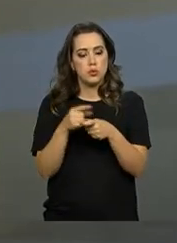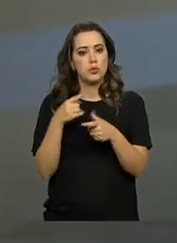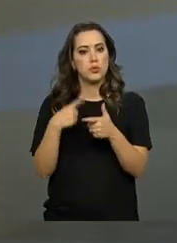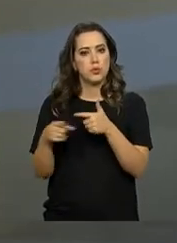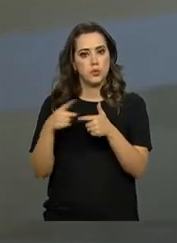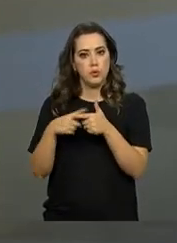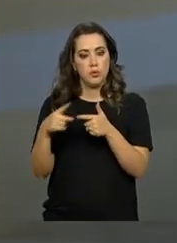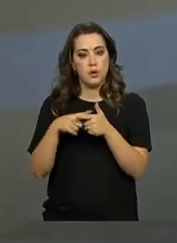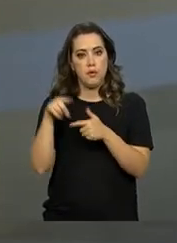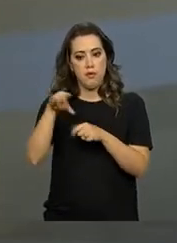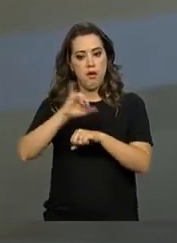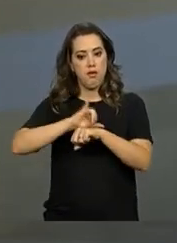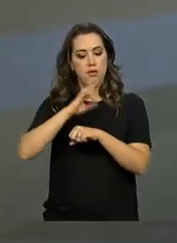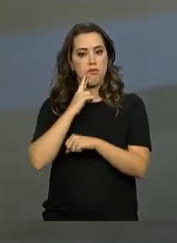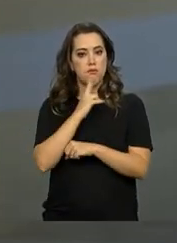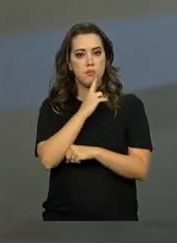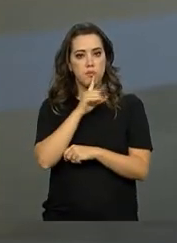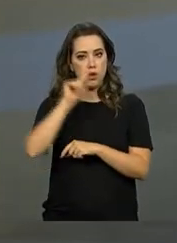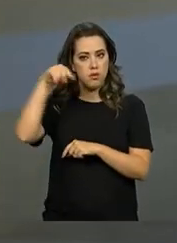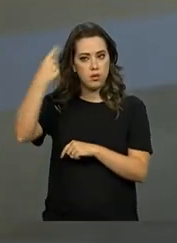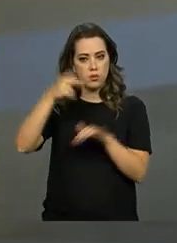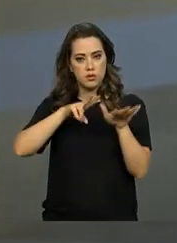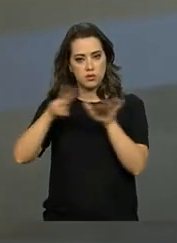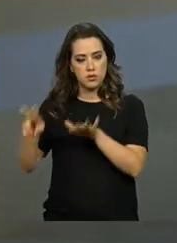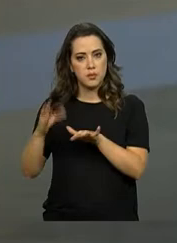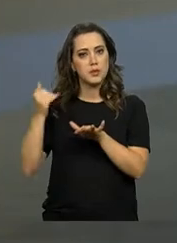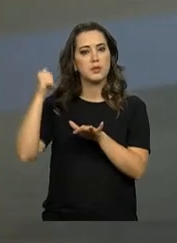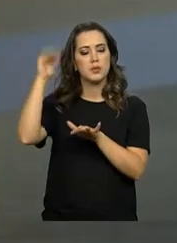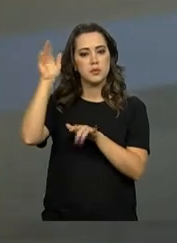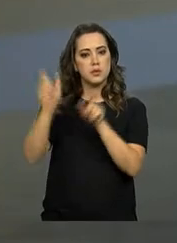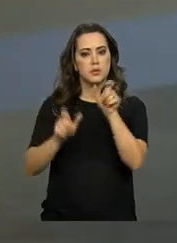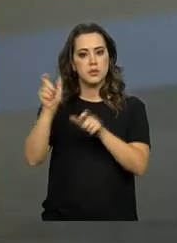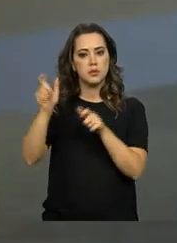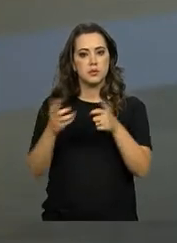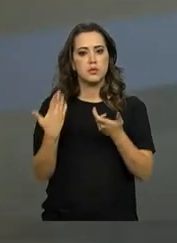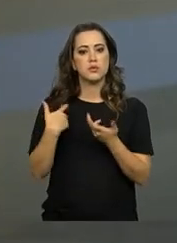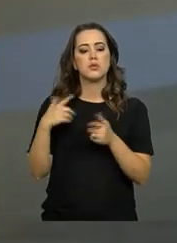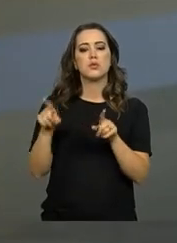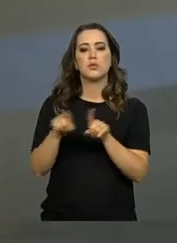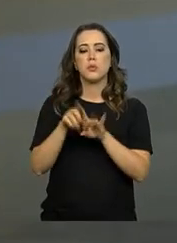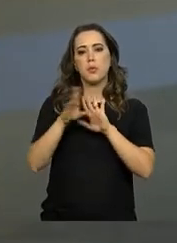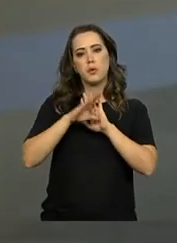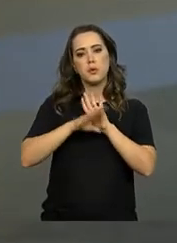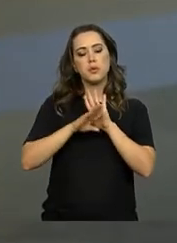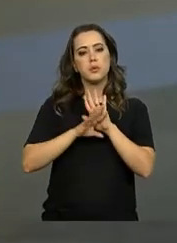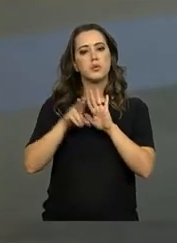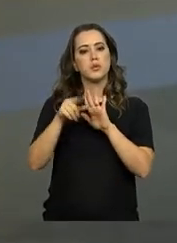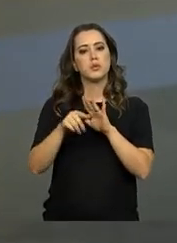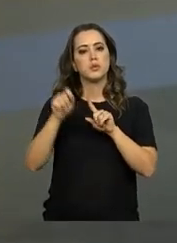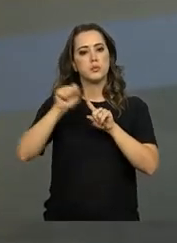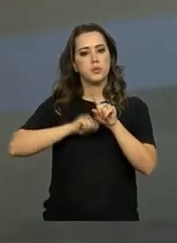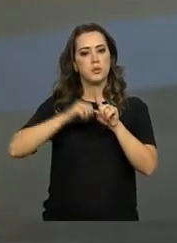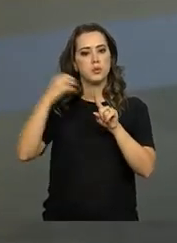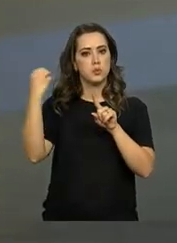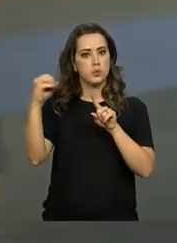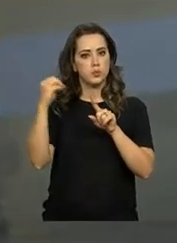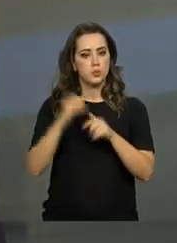em Boa Vista. Então, semana que vem temos mais interiorização e está programada interiorização para todo o mês de outubro.